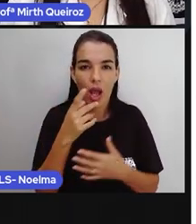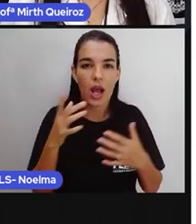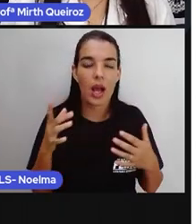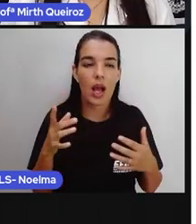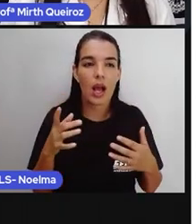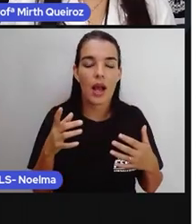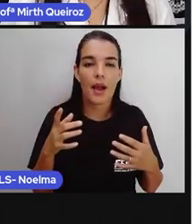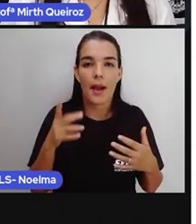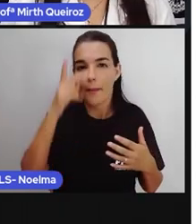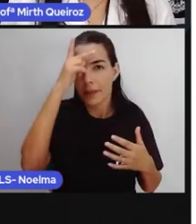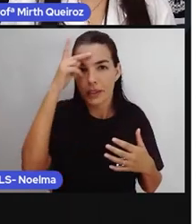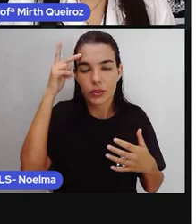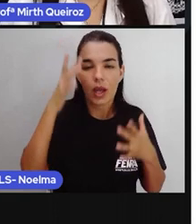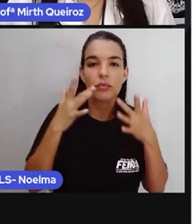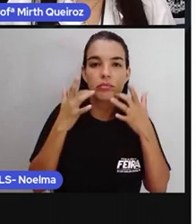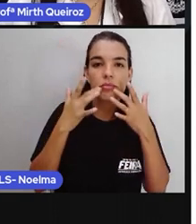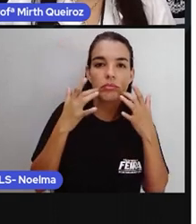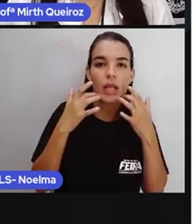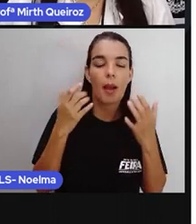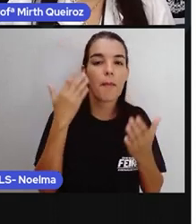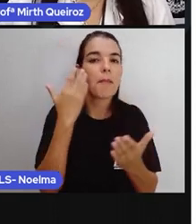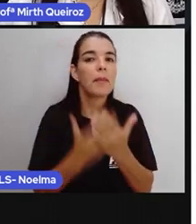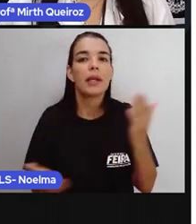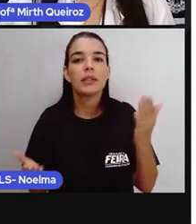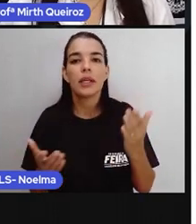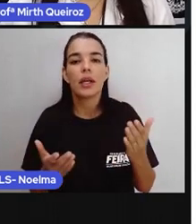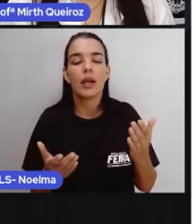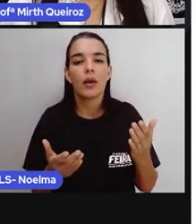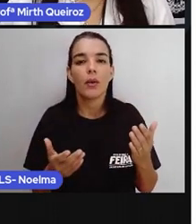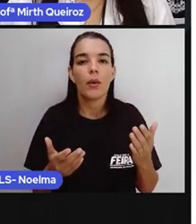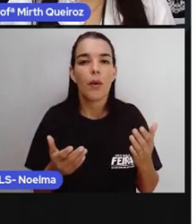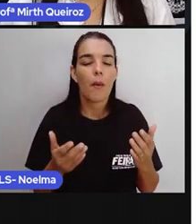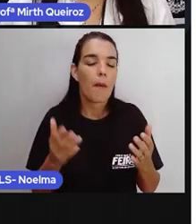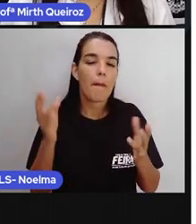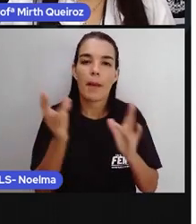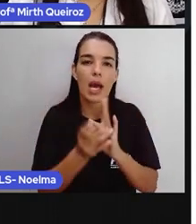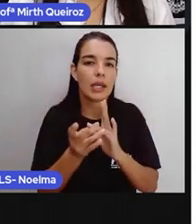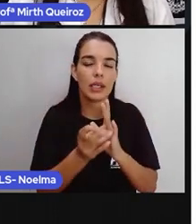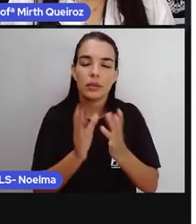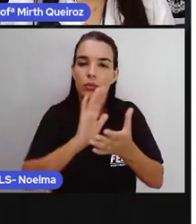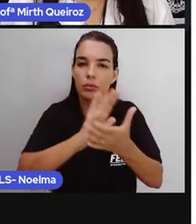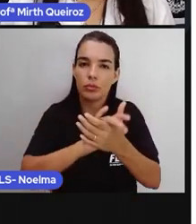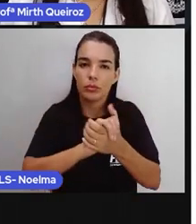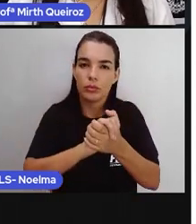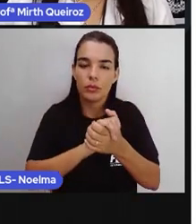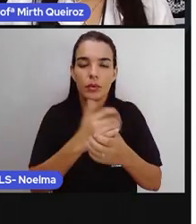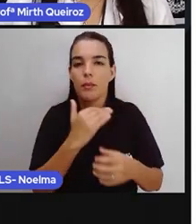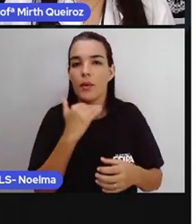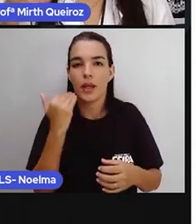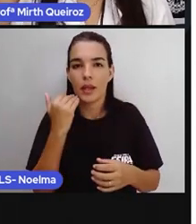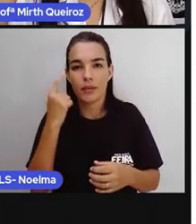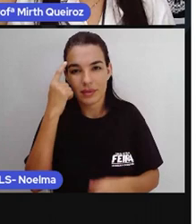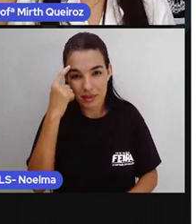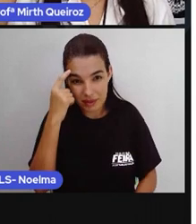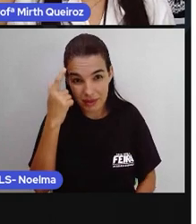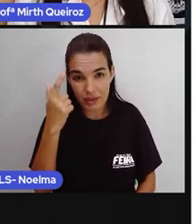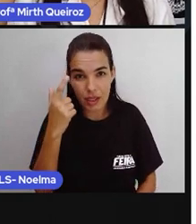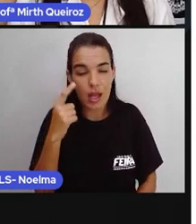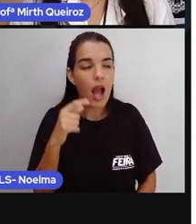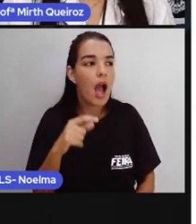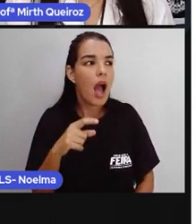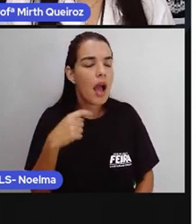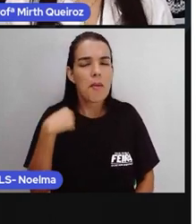Tal artista perde seu companheiro. Quando você vê uma notícia dessa, você imagina o quê? Nossa, o marido dela